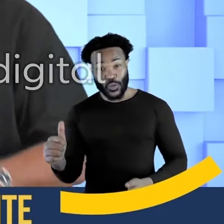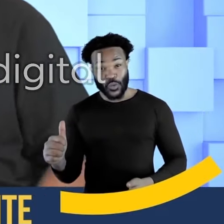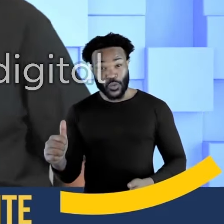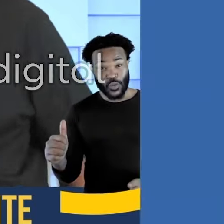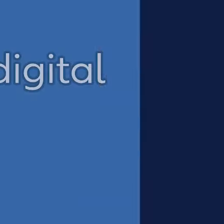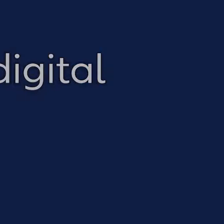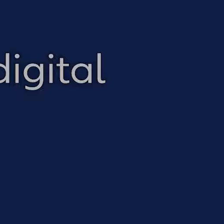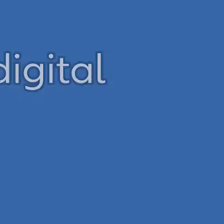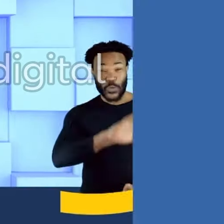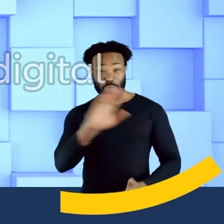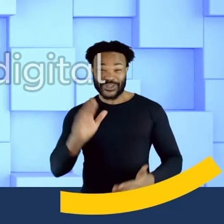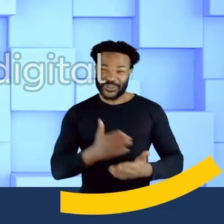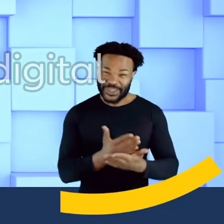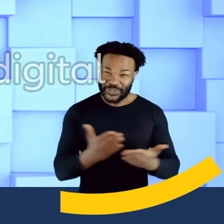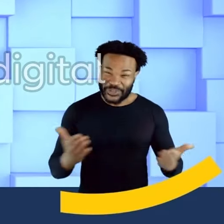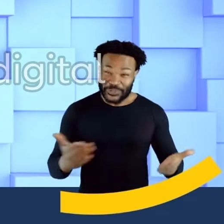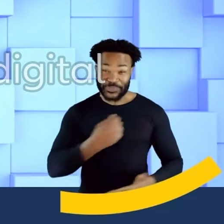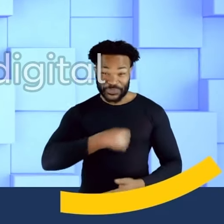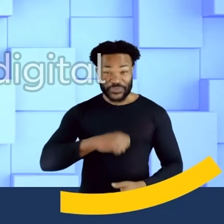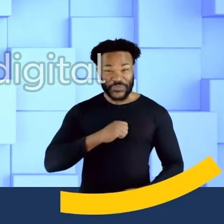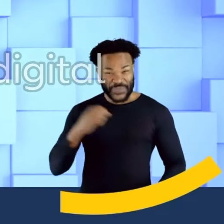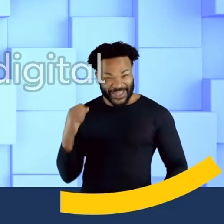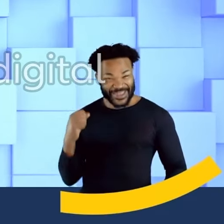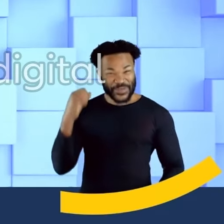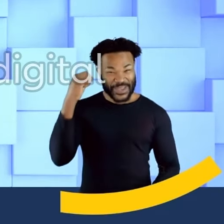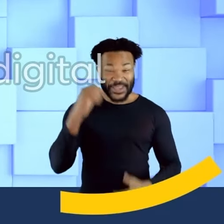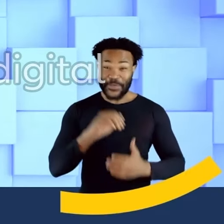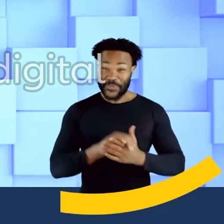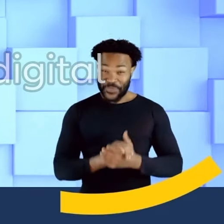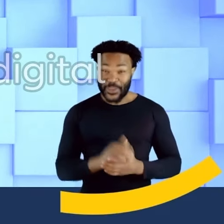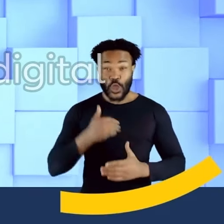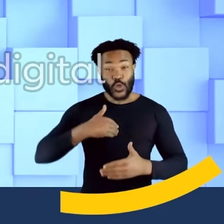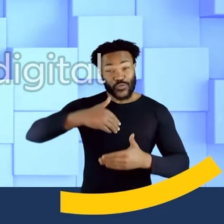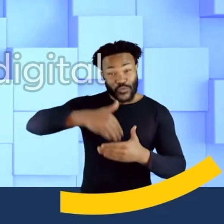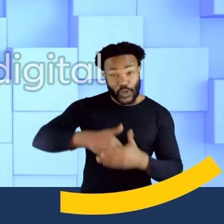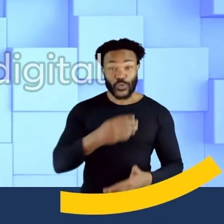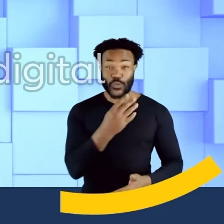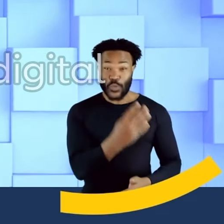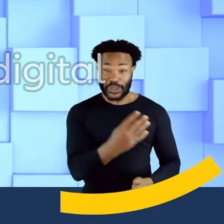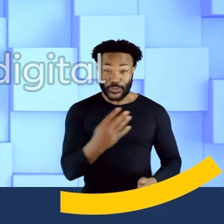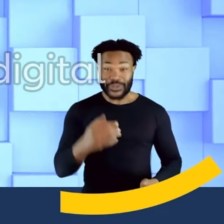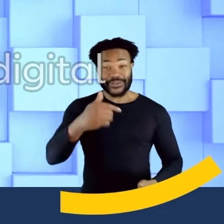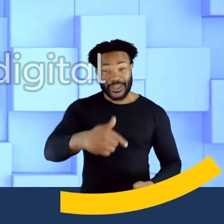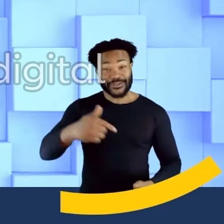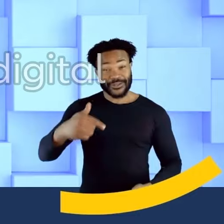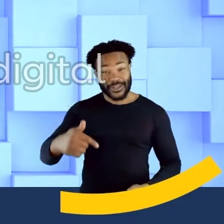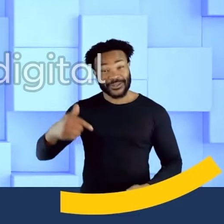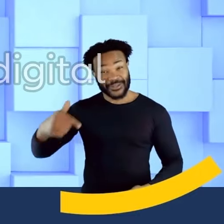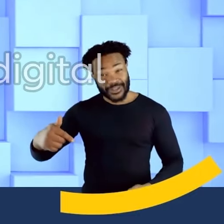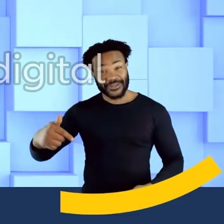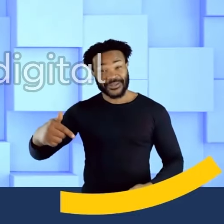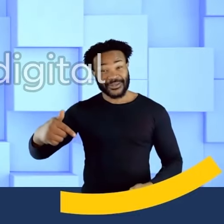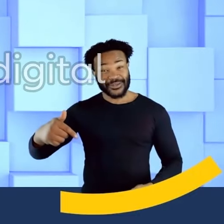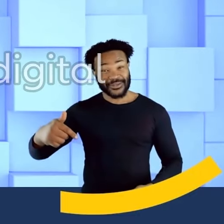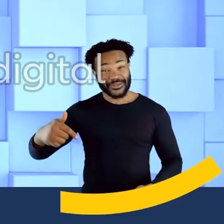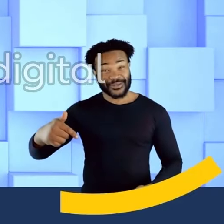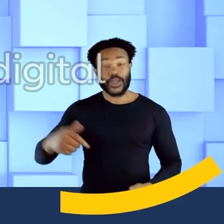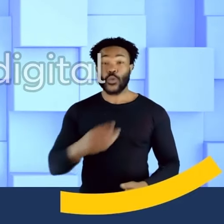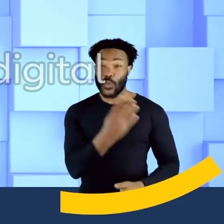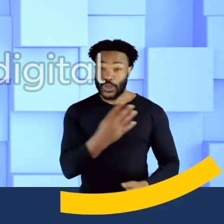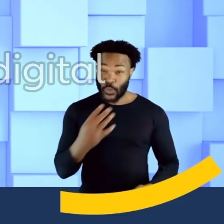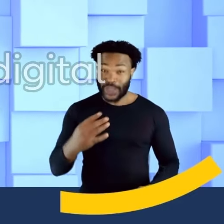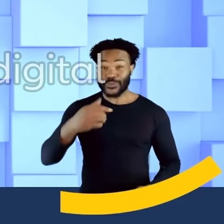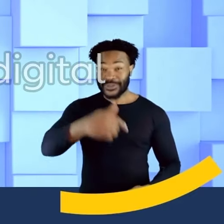-111. Oi, gente! Sou Eli Corrêa. Meu número é 44-777